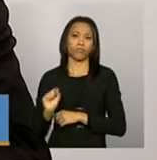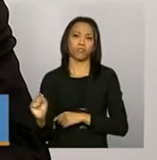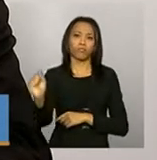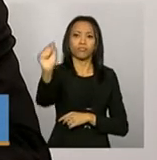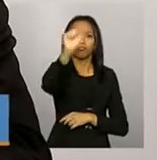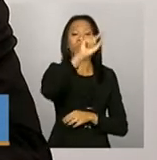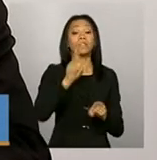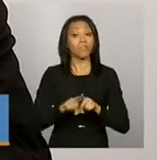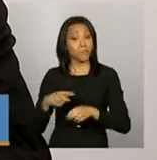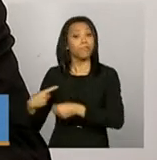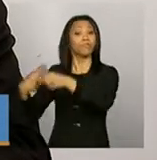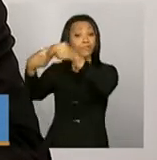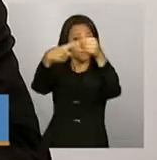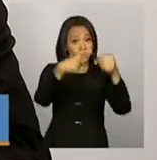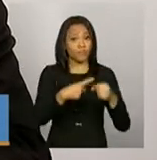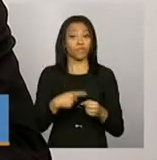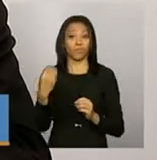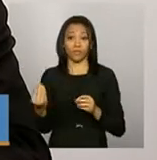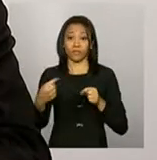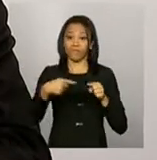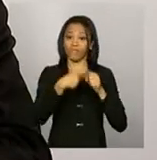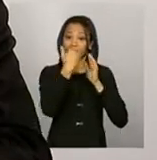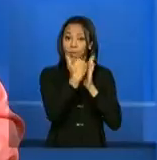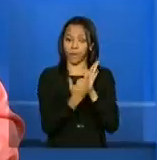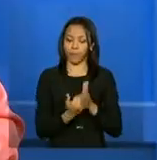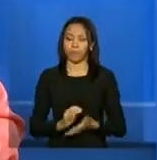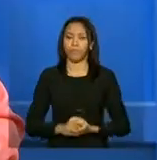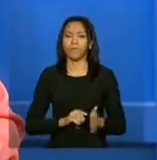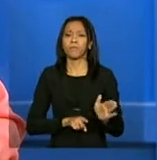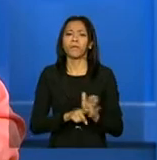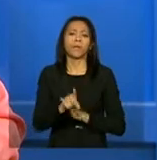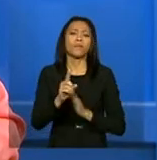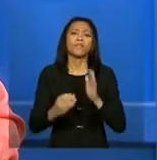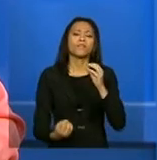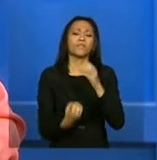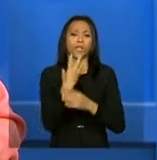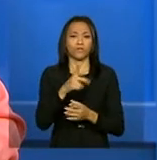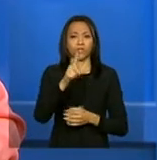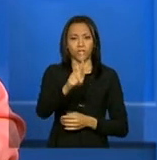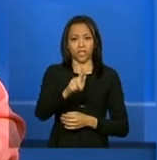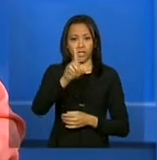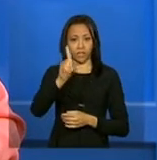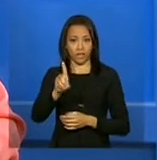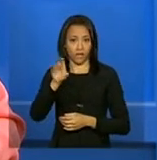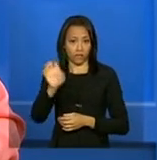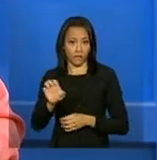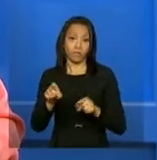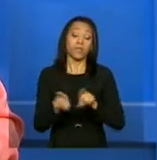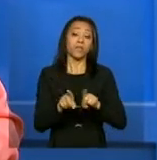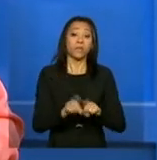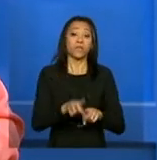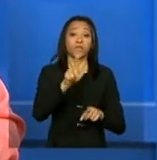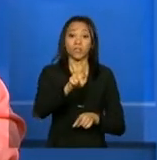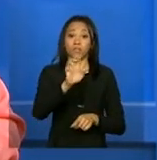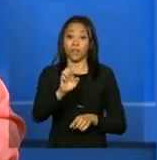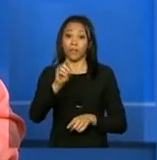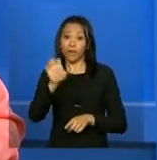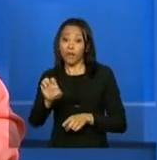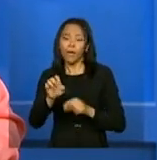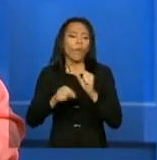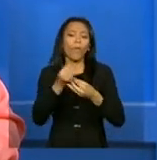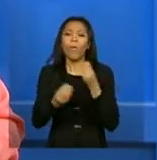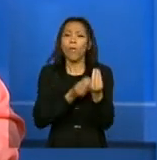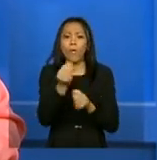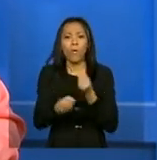gestões municipais do programa. E desde que foram criados o IGDM, que é para os municípios, o IGDE, que é para os estados, quanto de recursos